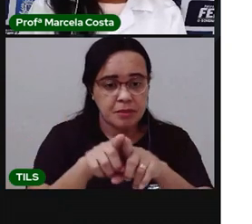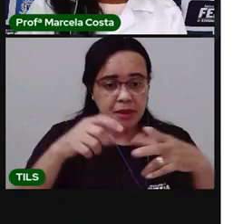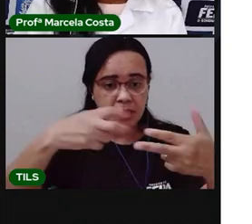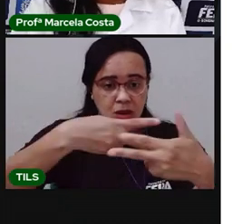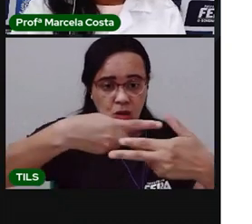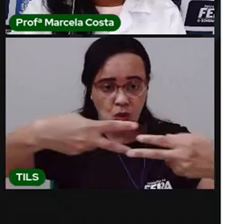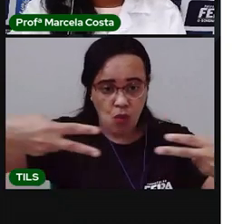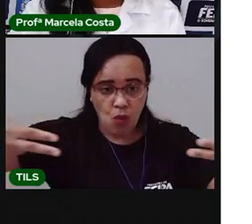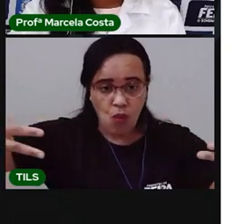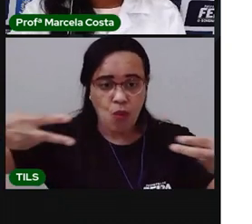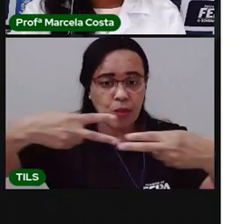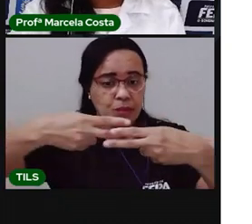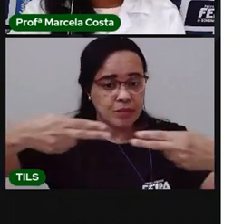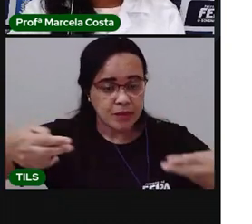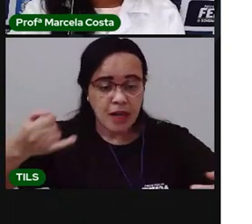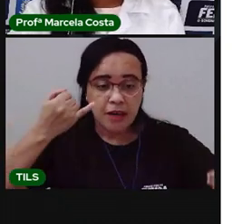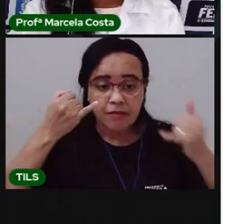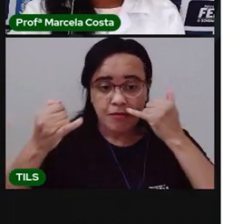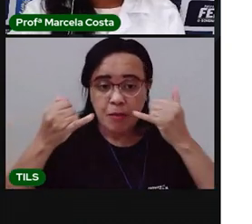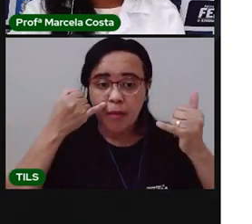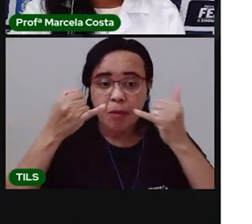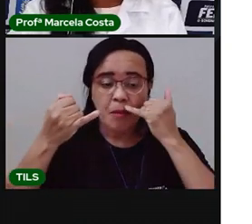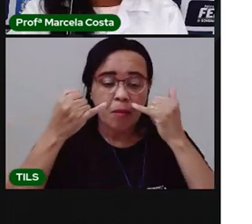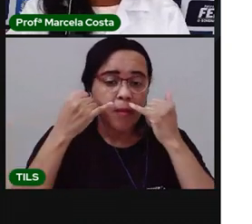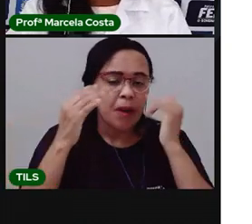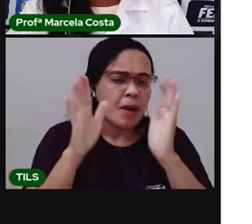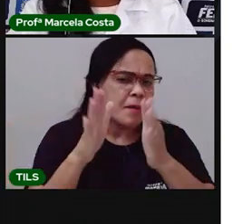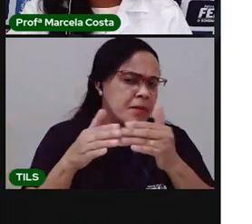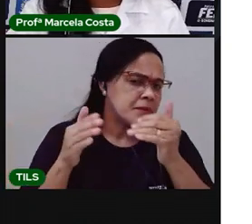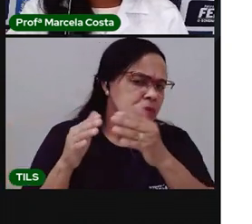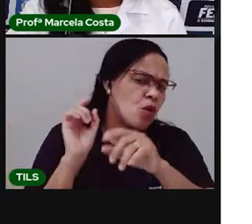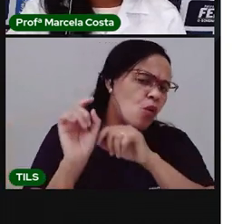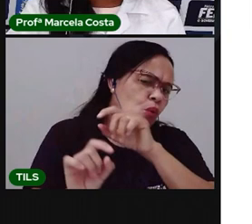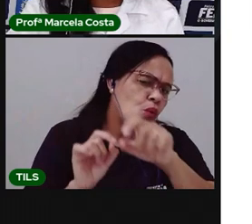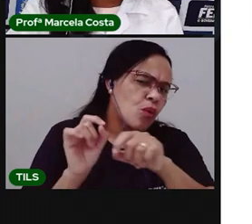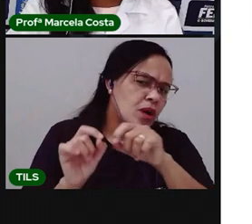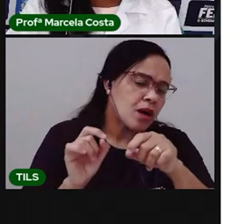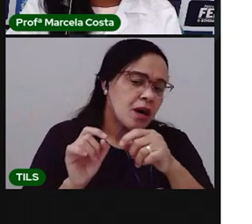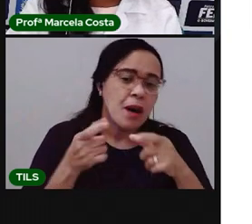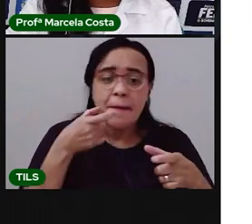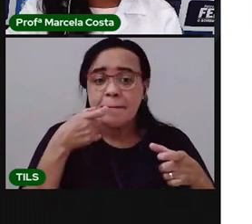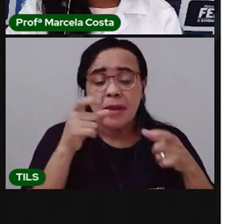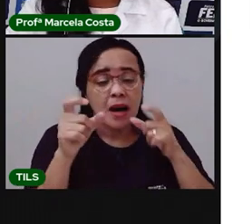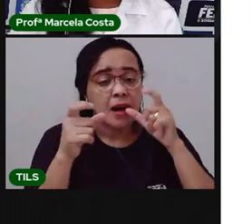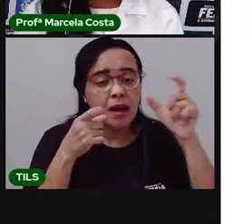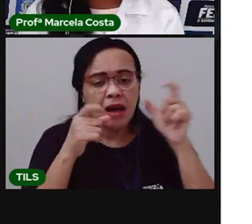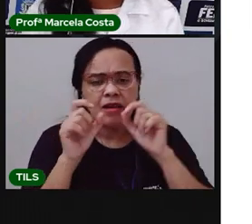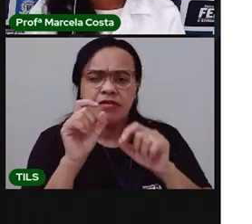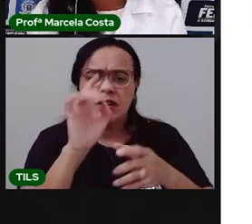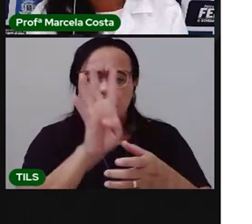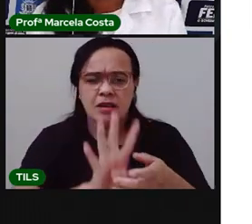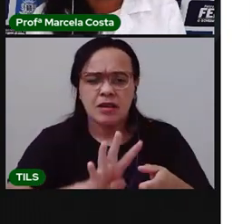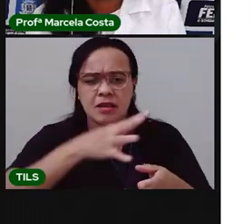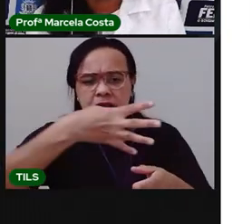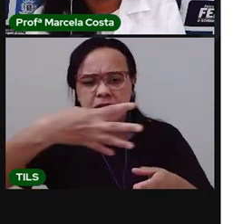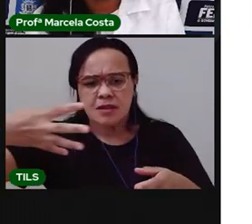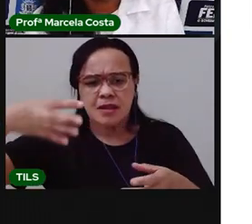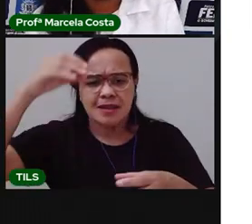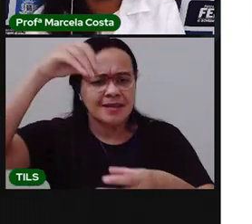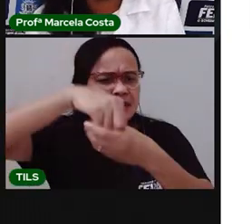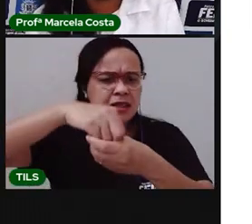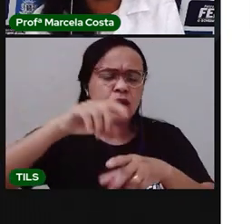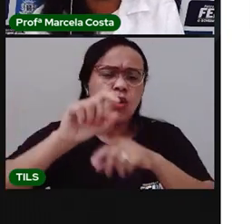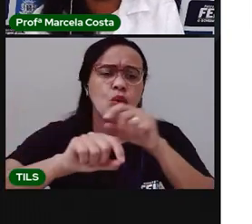informações que estão pedindo sobre essas palavras aqui nessa tabela. A